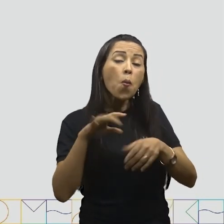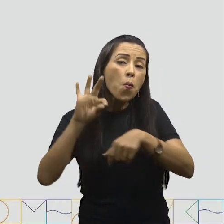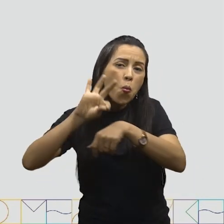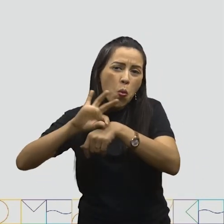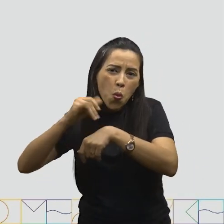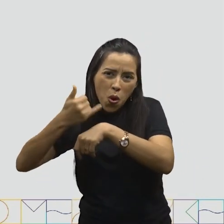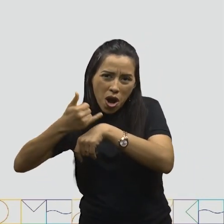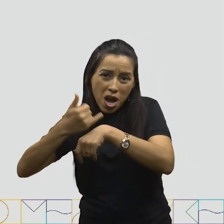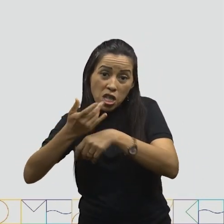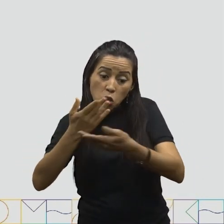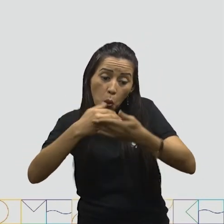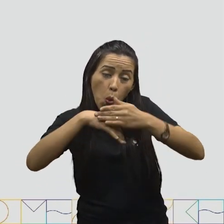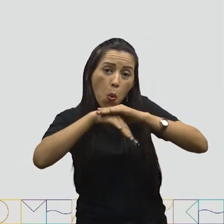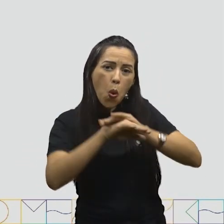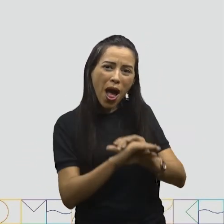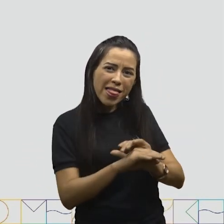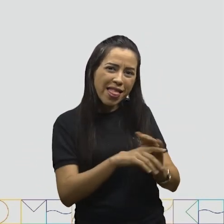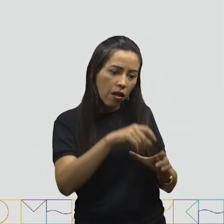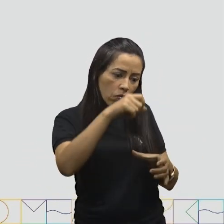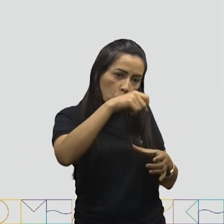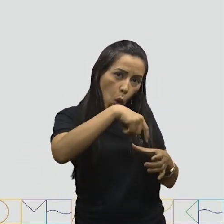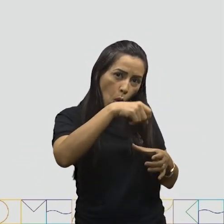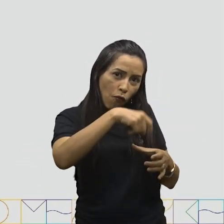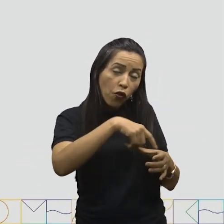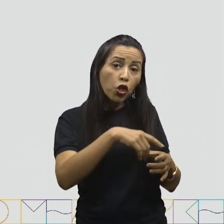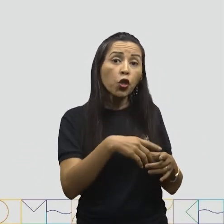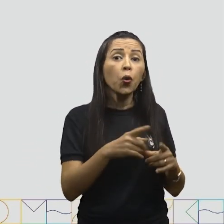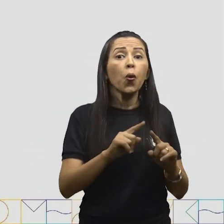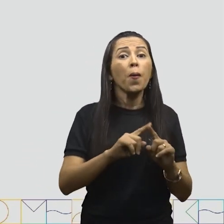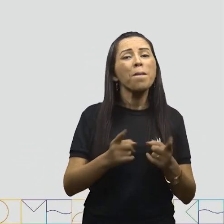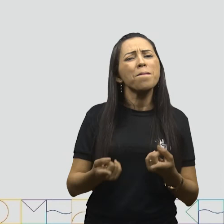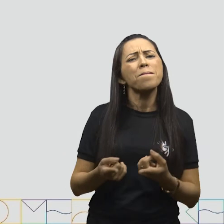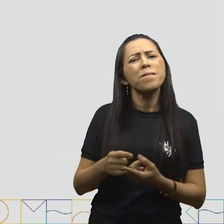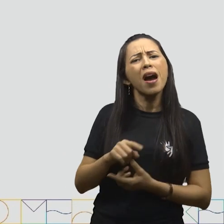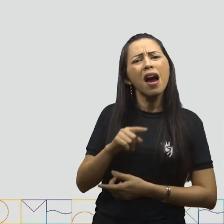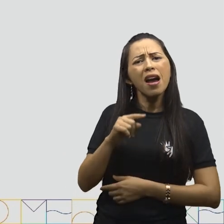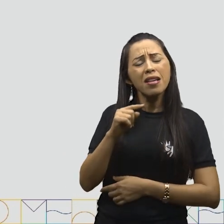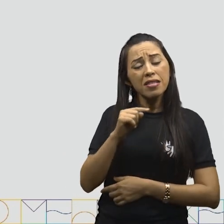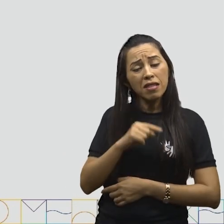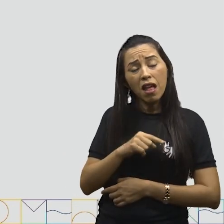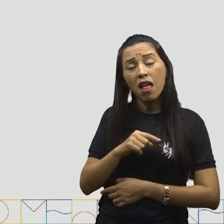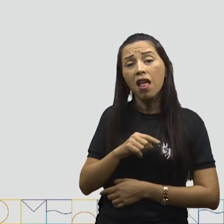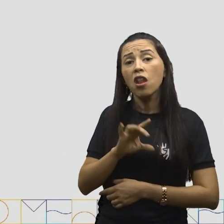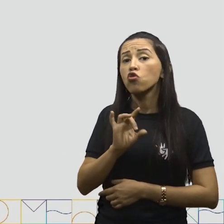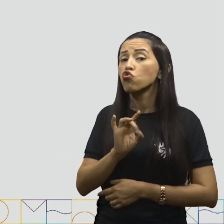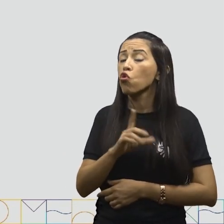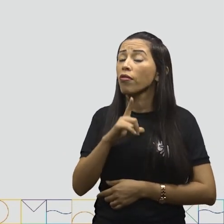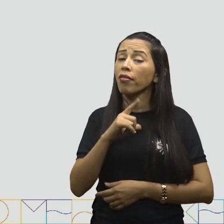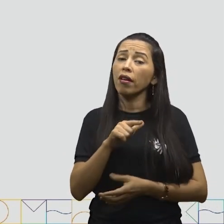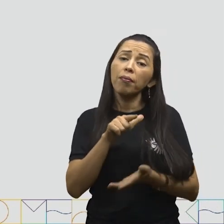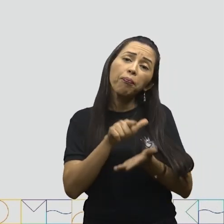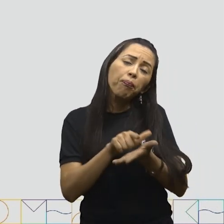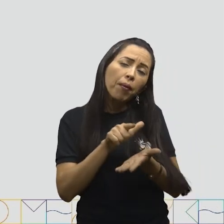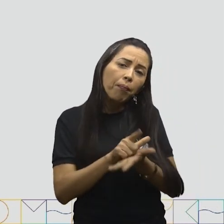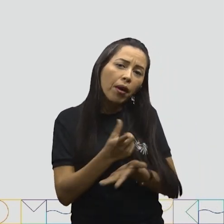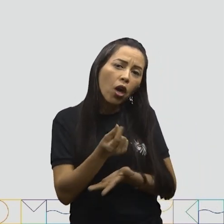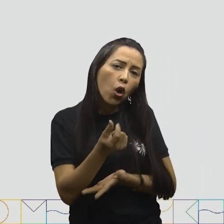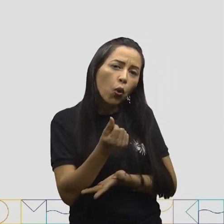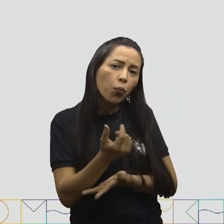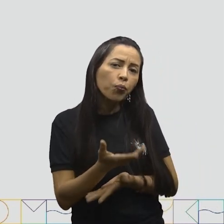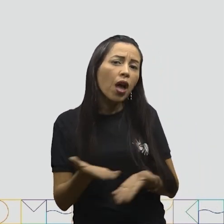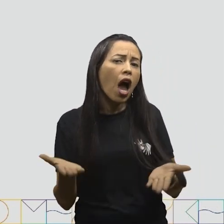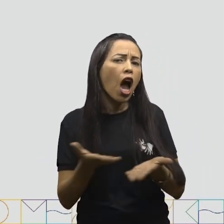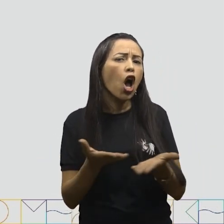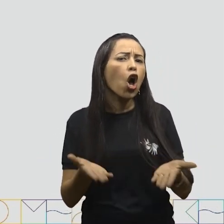em seu cofrinho, mas ela só tem em cédulas. Vamos